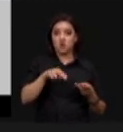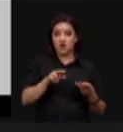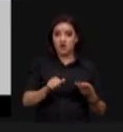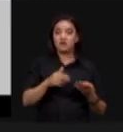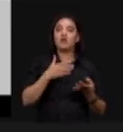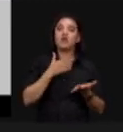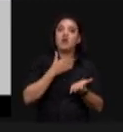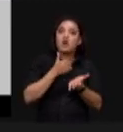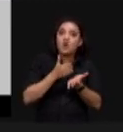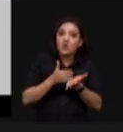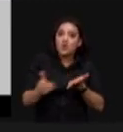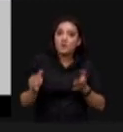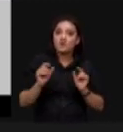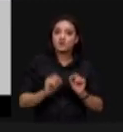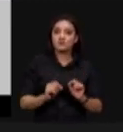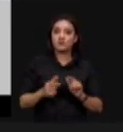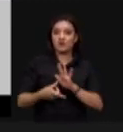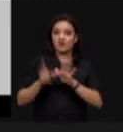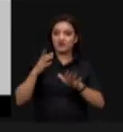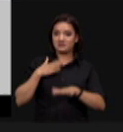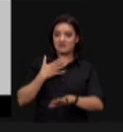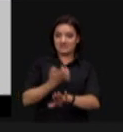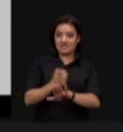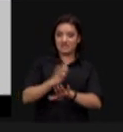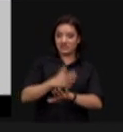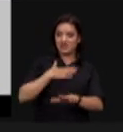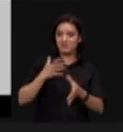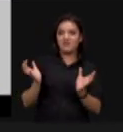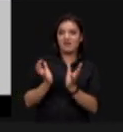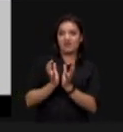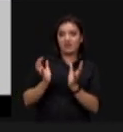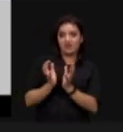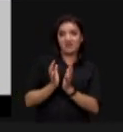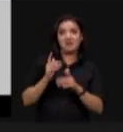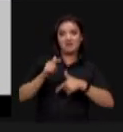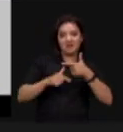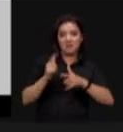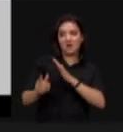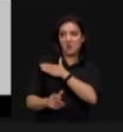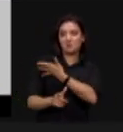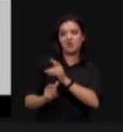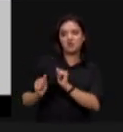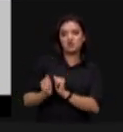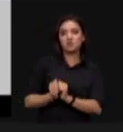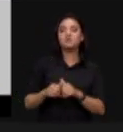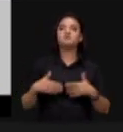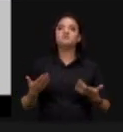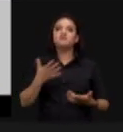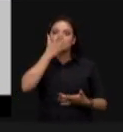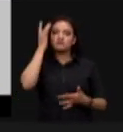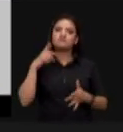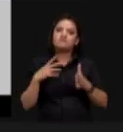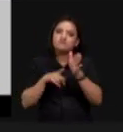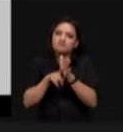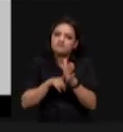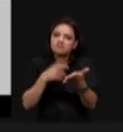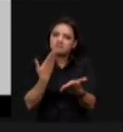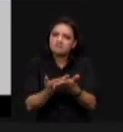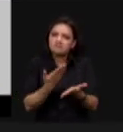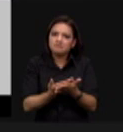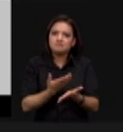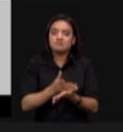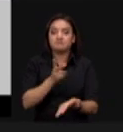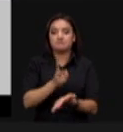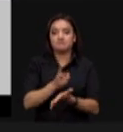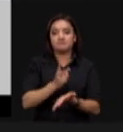carreira com minha estagiária da minha equipe durante anos trabalhou comigo pessoas que pesquisam este aspecto